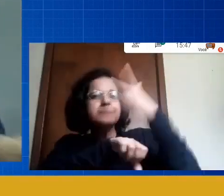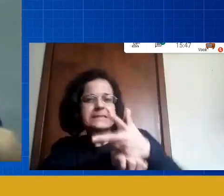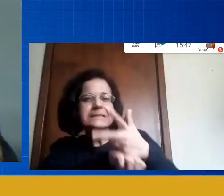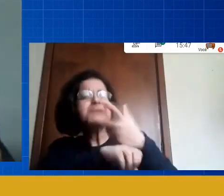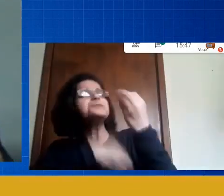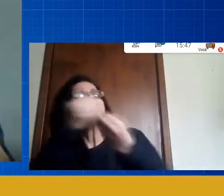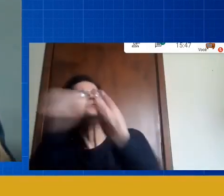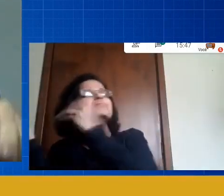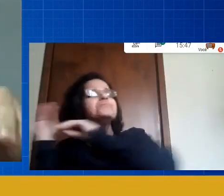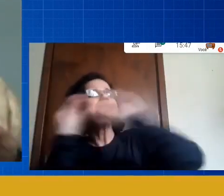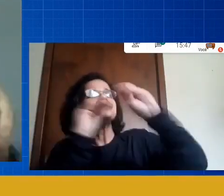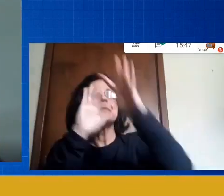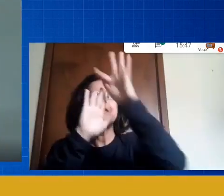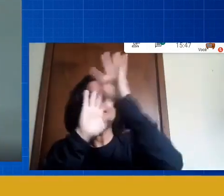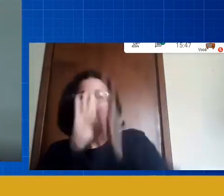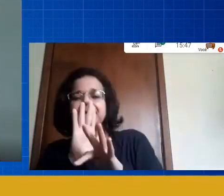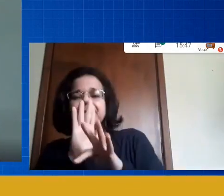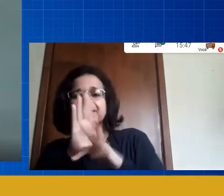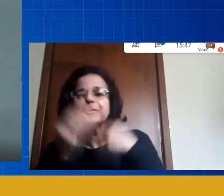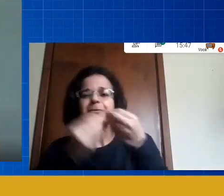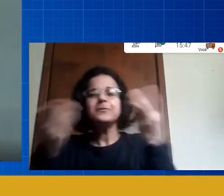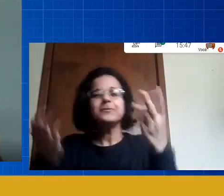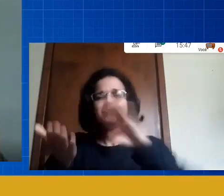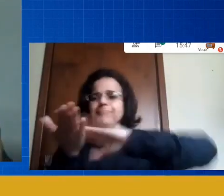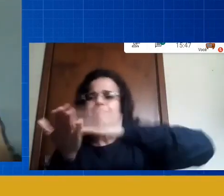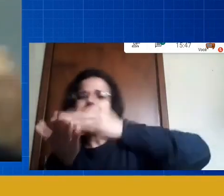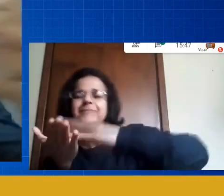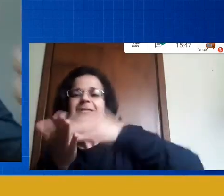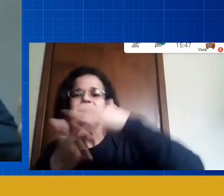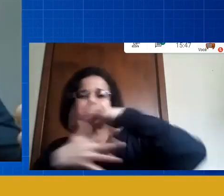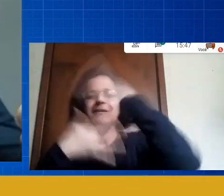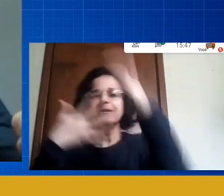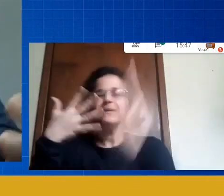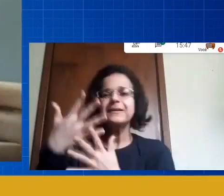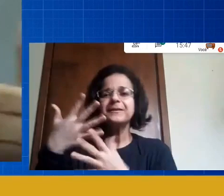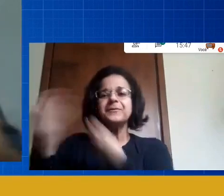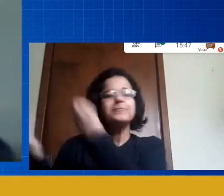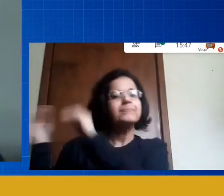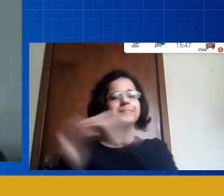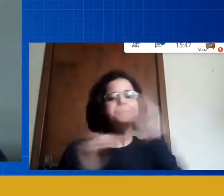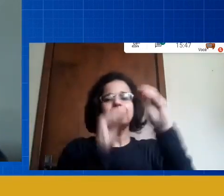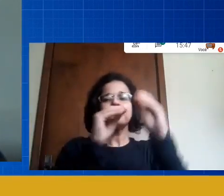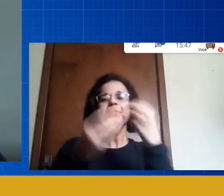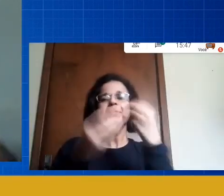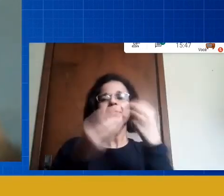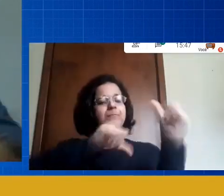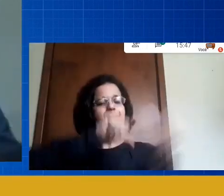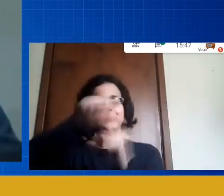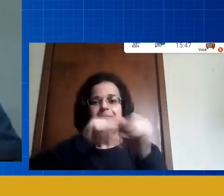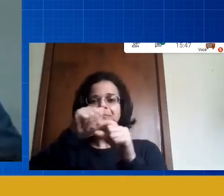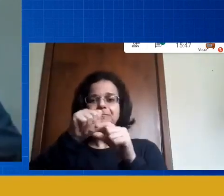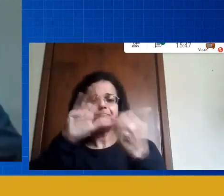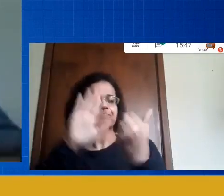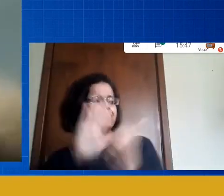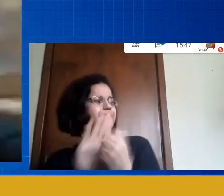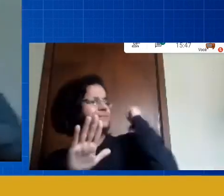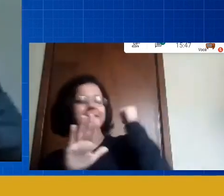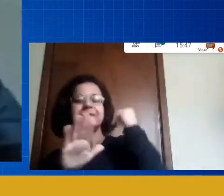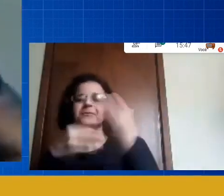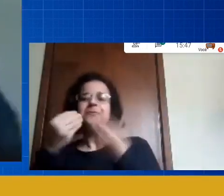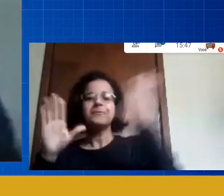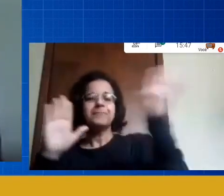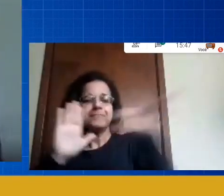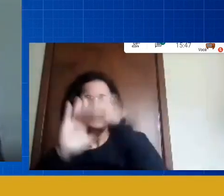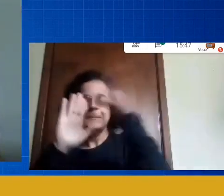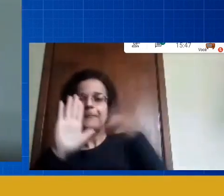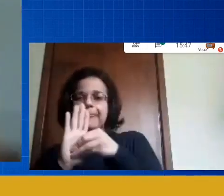como é que você pega uma tradução de libras e coloca ali como é que você troca o fundo como é que você bota musiquinha como é que você inclui um vídeo como é que